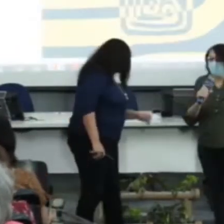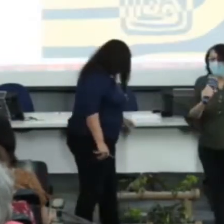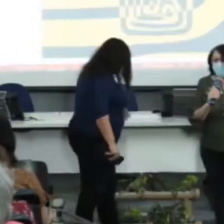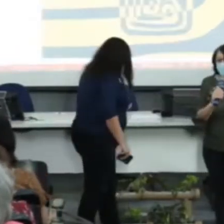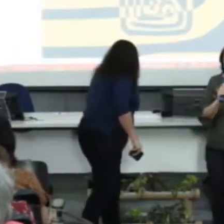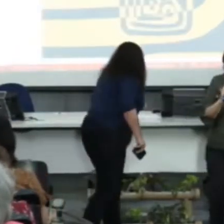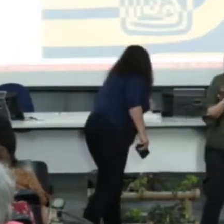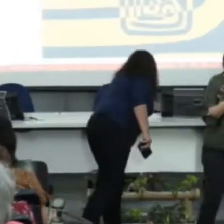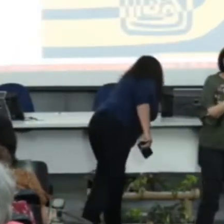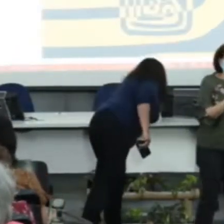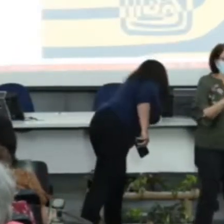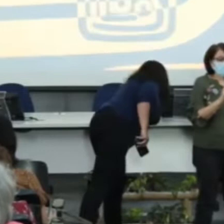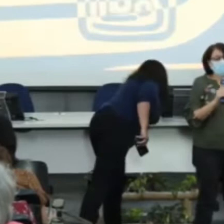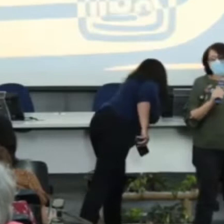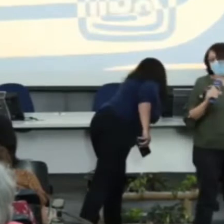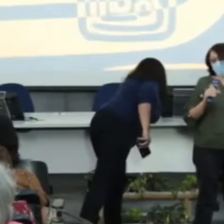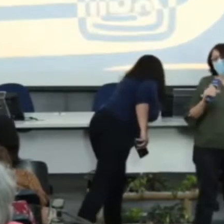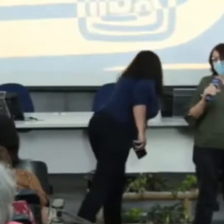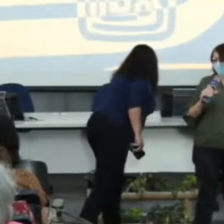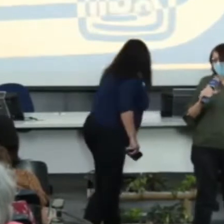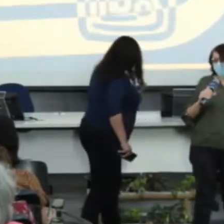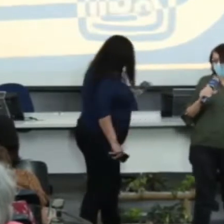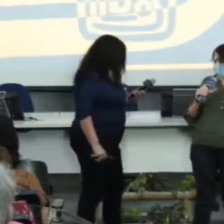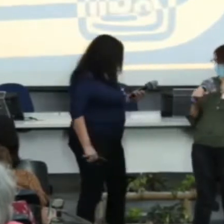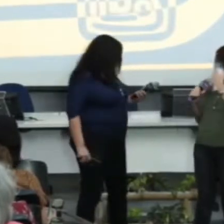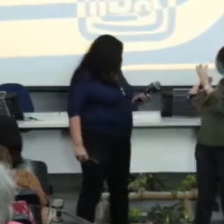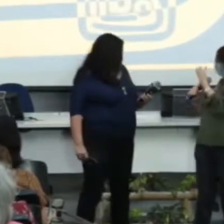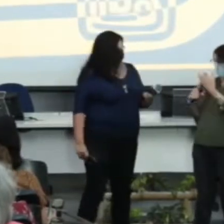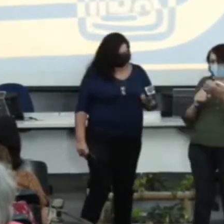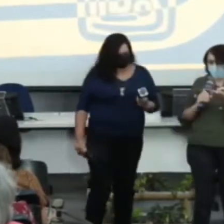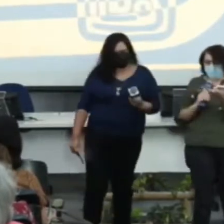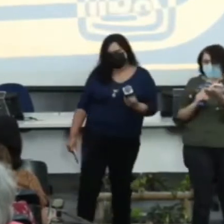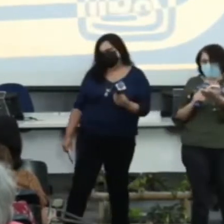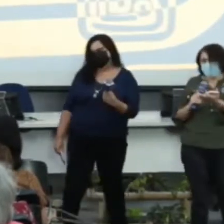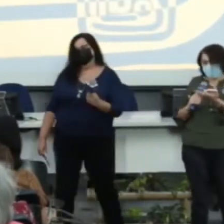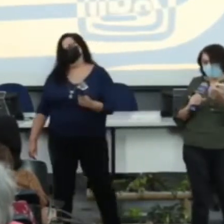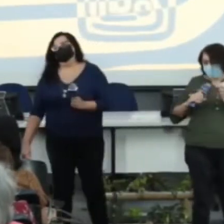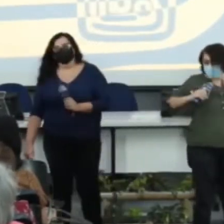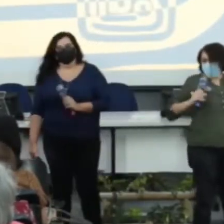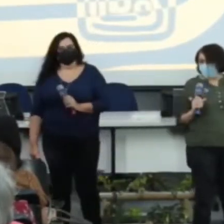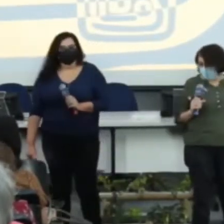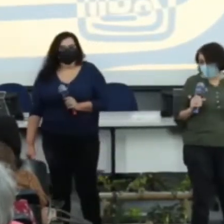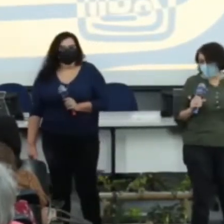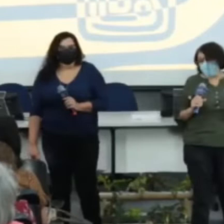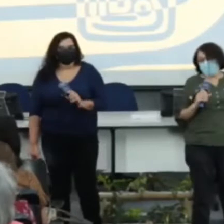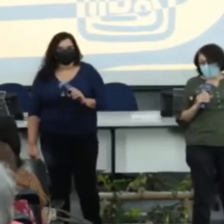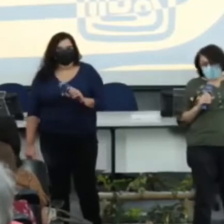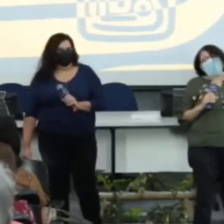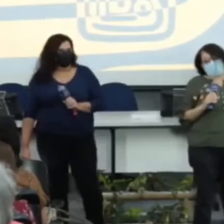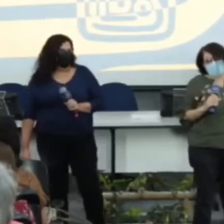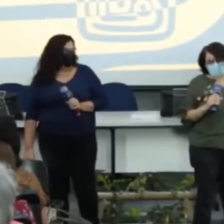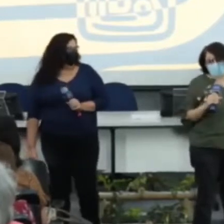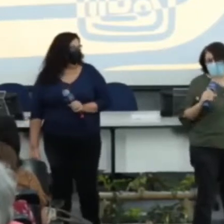Bom dia a todos. Gente, realmente é emocionante falar depois dessa... Como é a professora Denise vai conseguir ainda falar depois desse